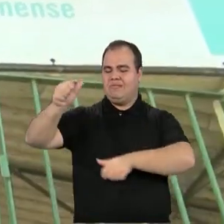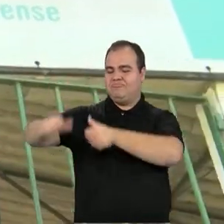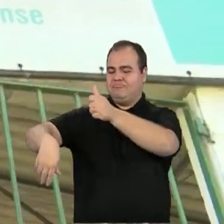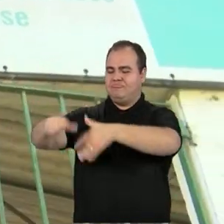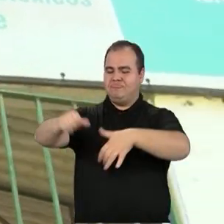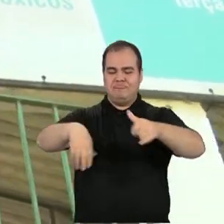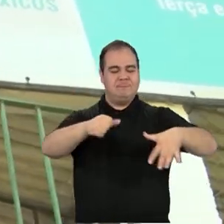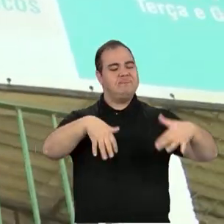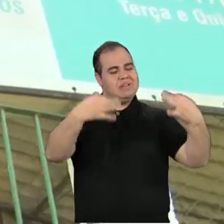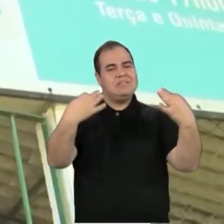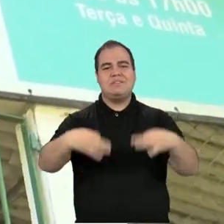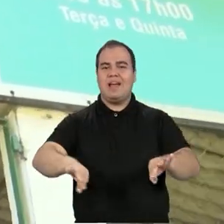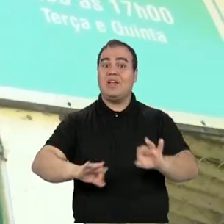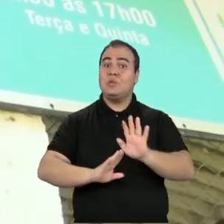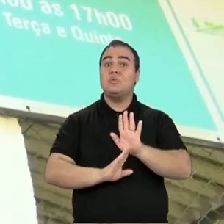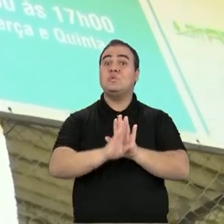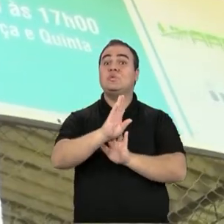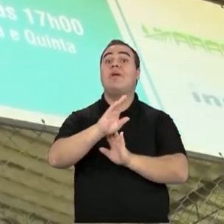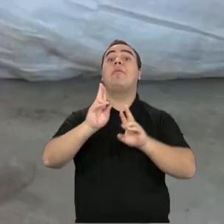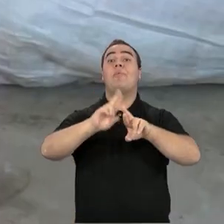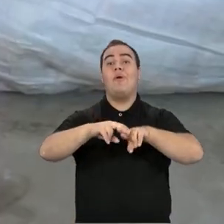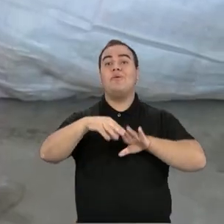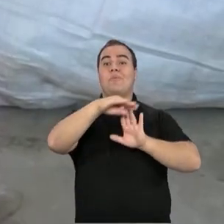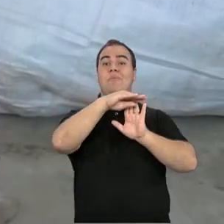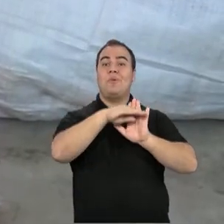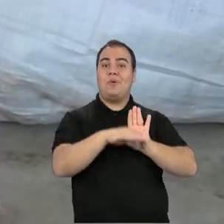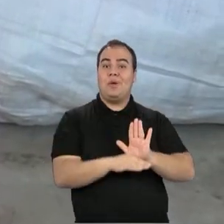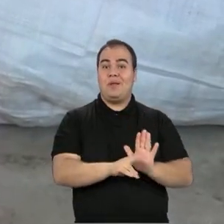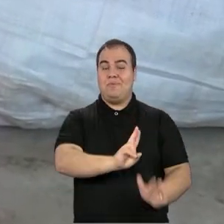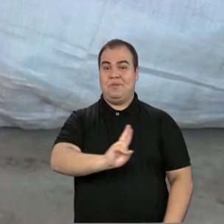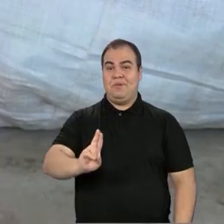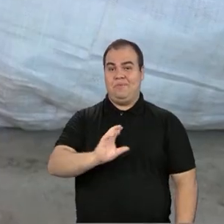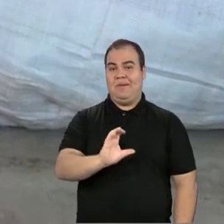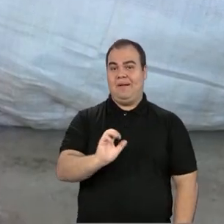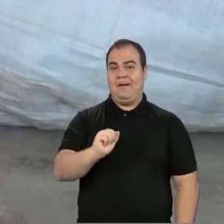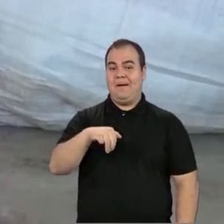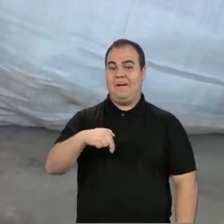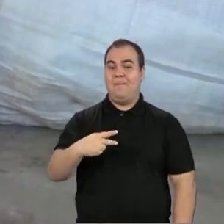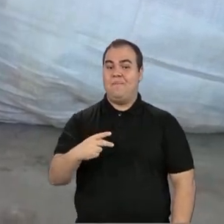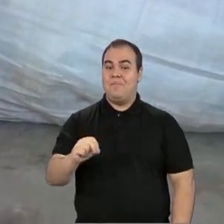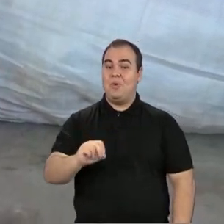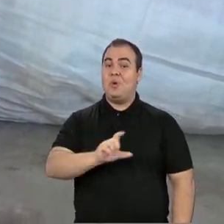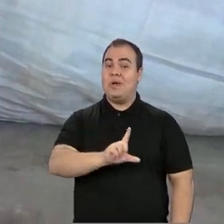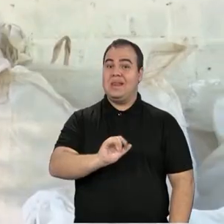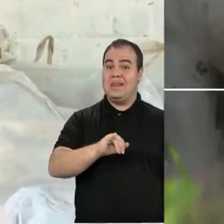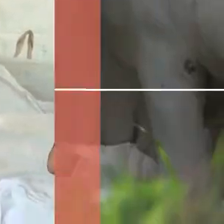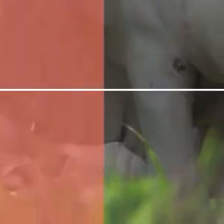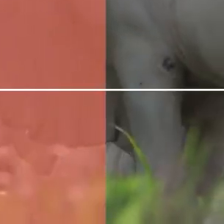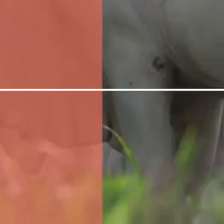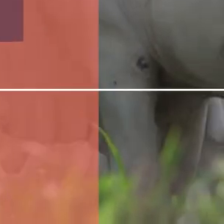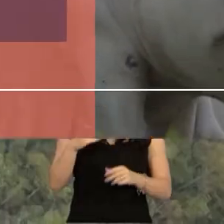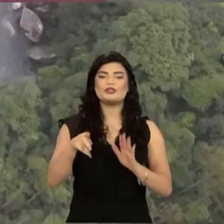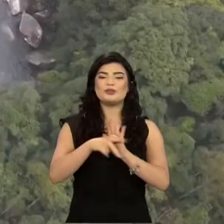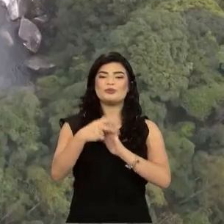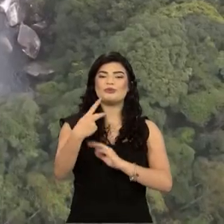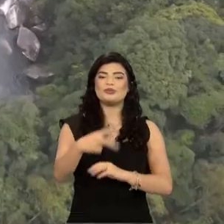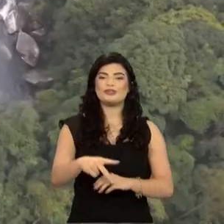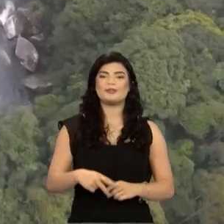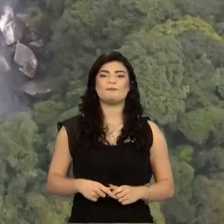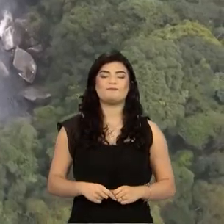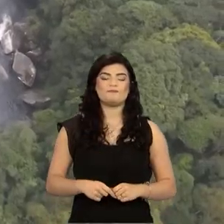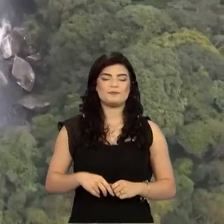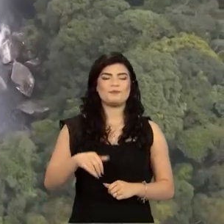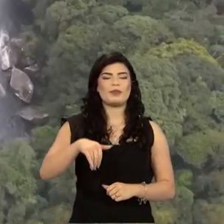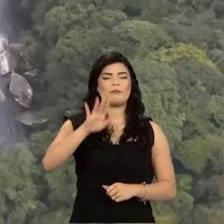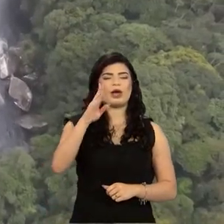sucesso é graças a um programa chamado de Sistema Campo Limpo, baseado na logística reversa. Em